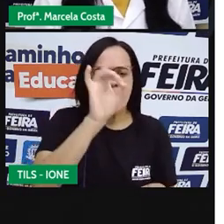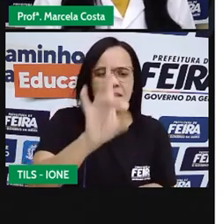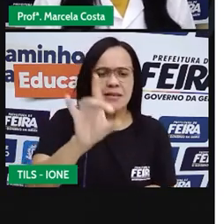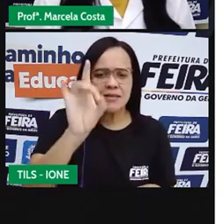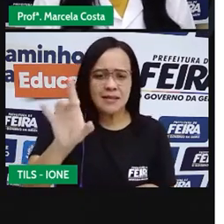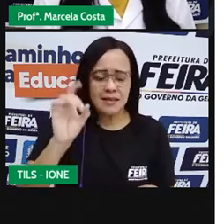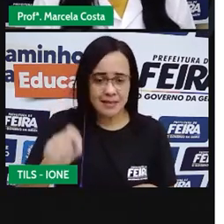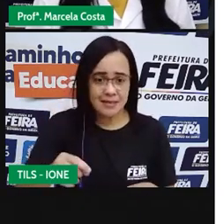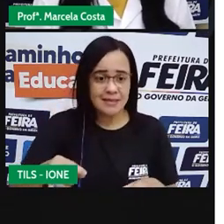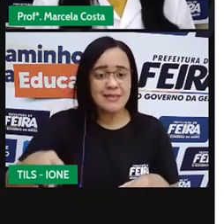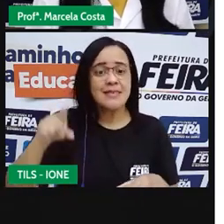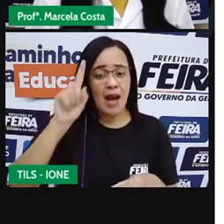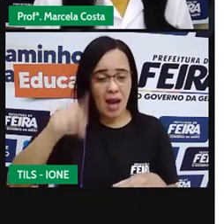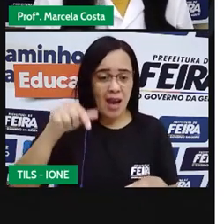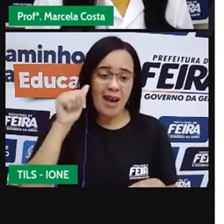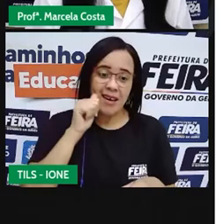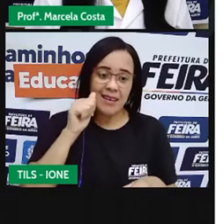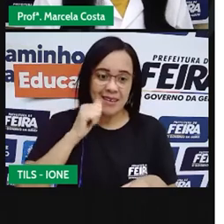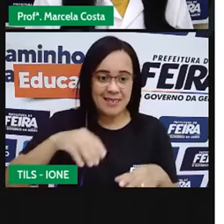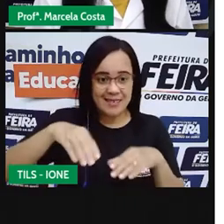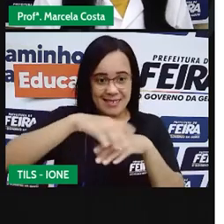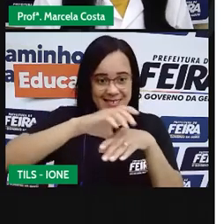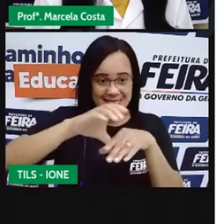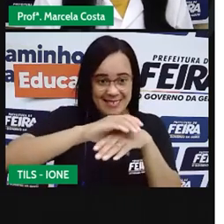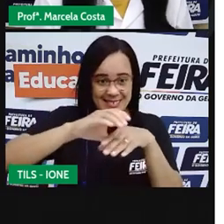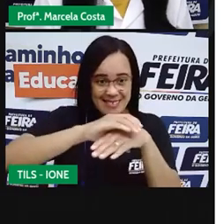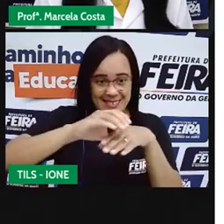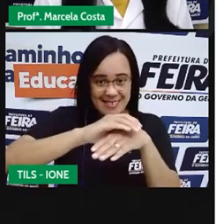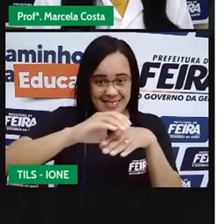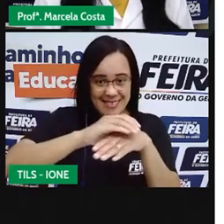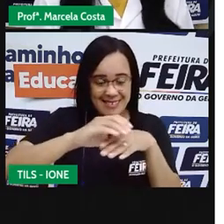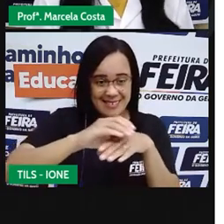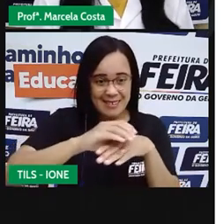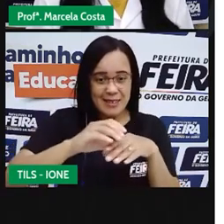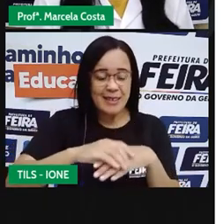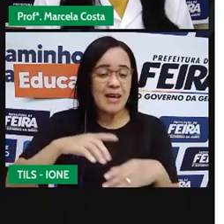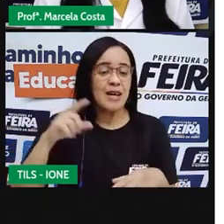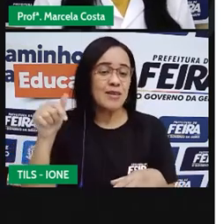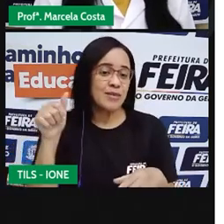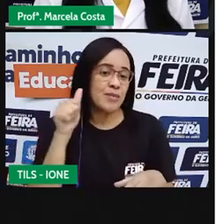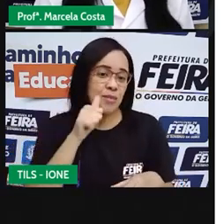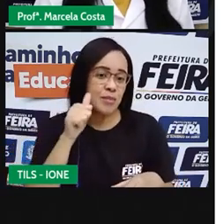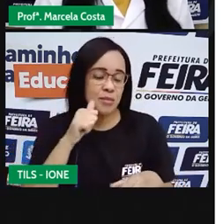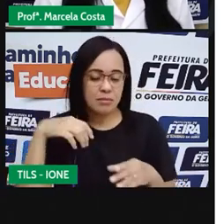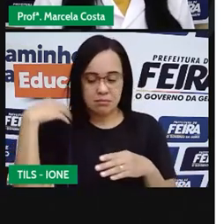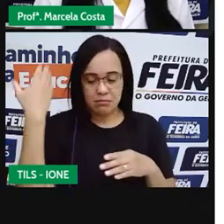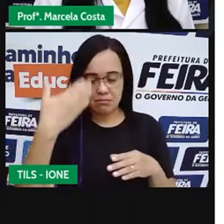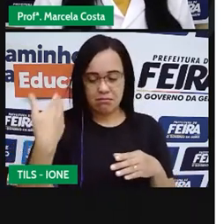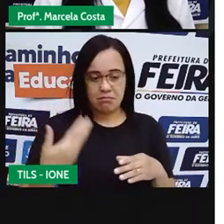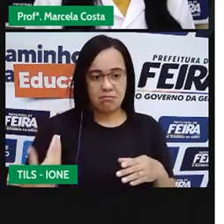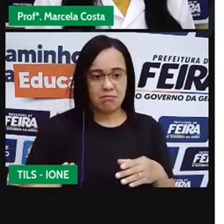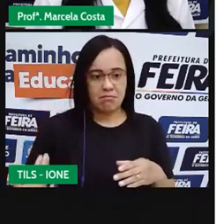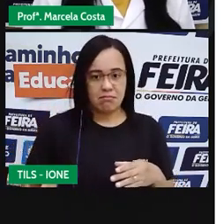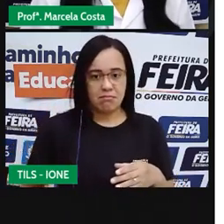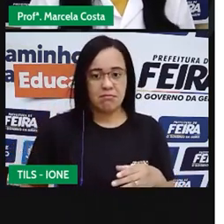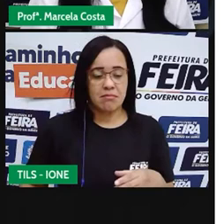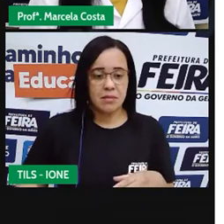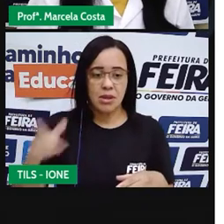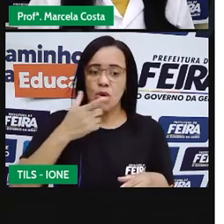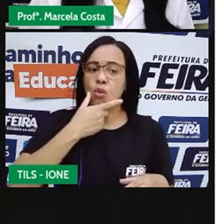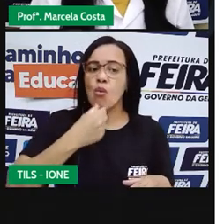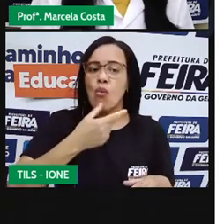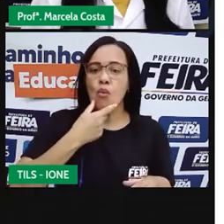A Cinderela. A Rapunzel. E o John Smith